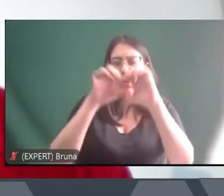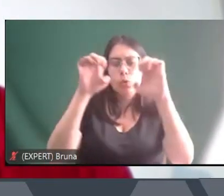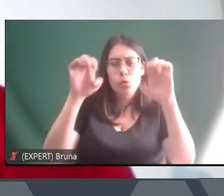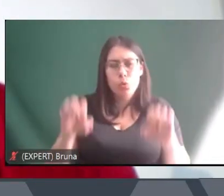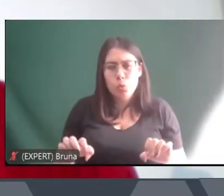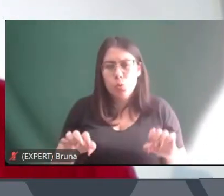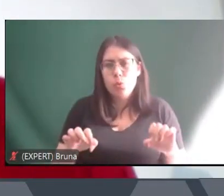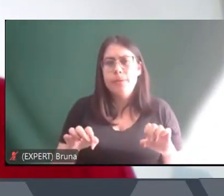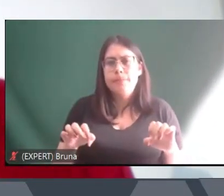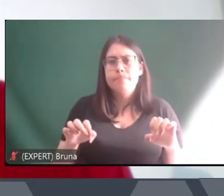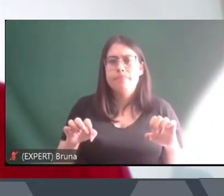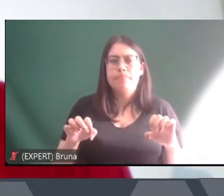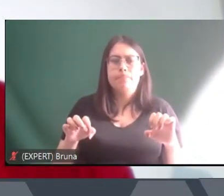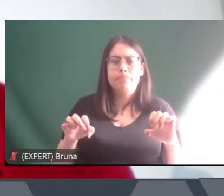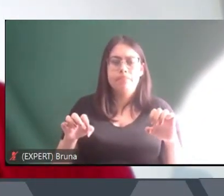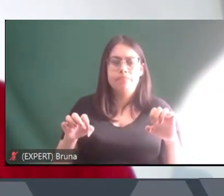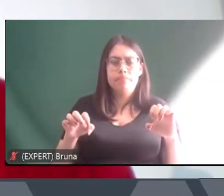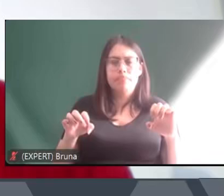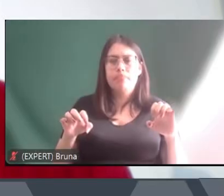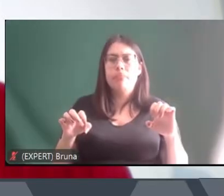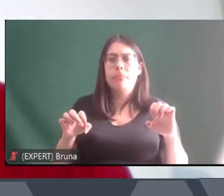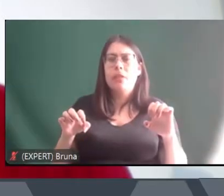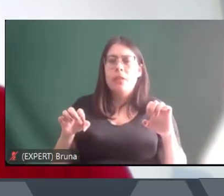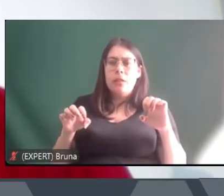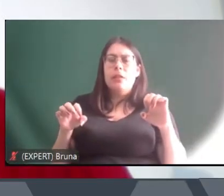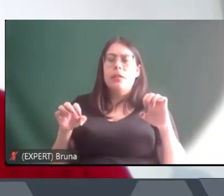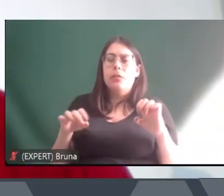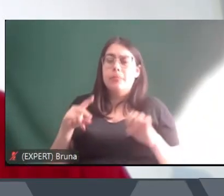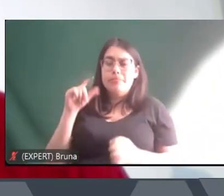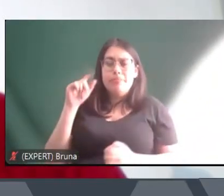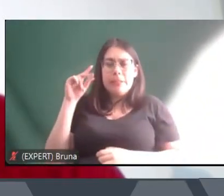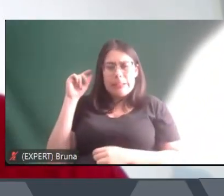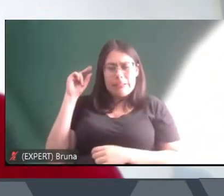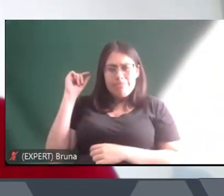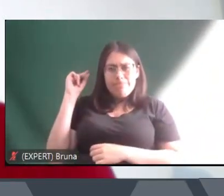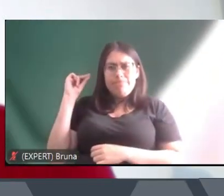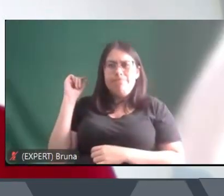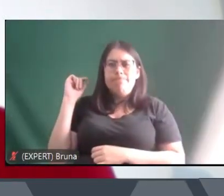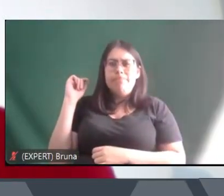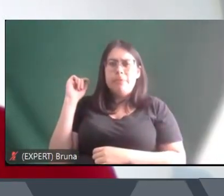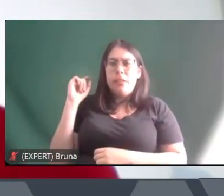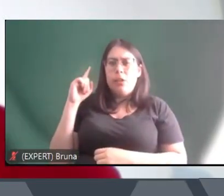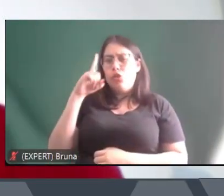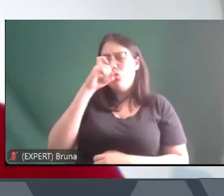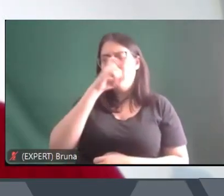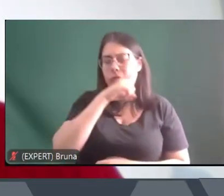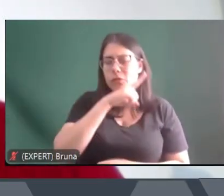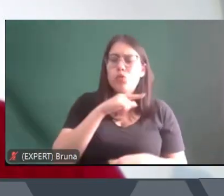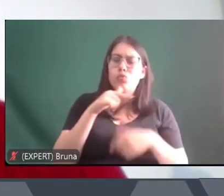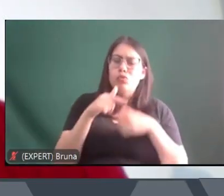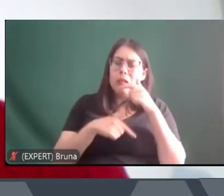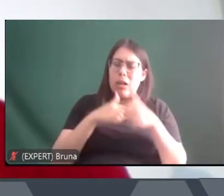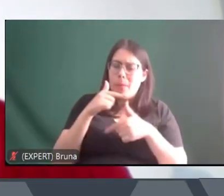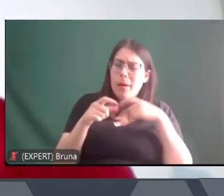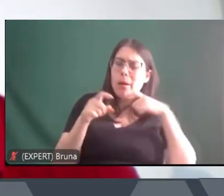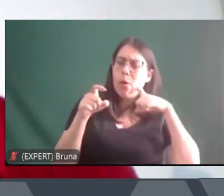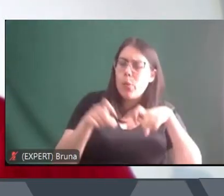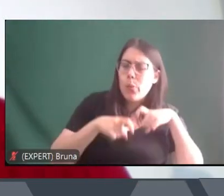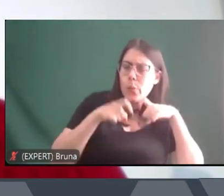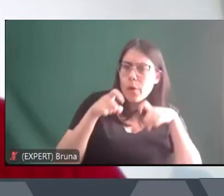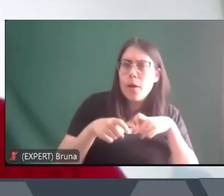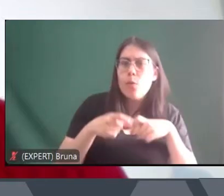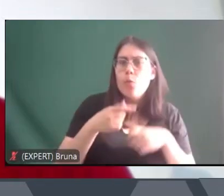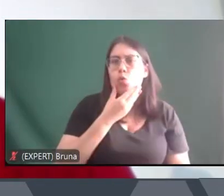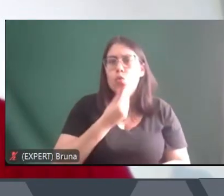estratificadas a partir do coronel e do trabalhador de campo, do homem